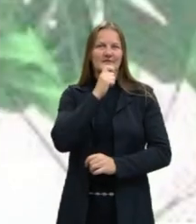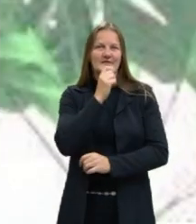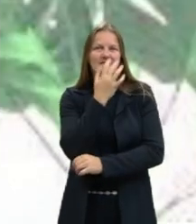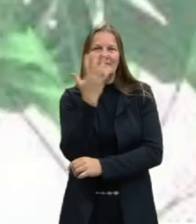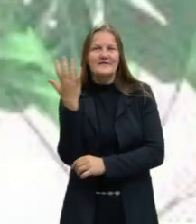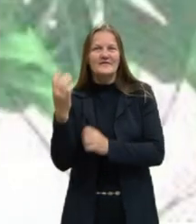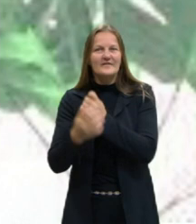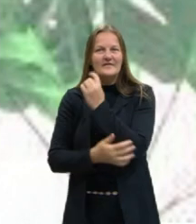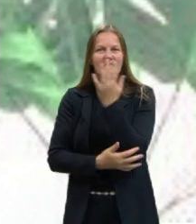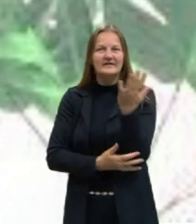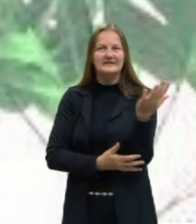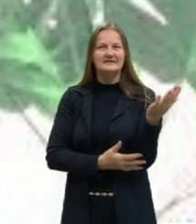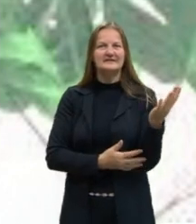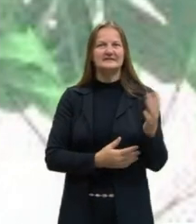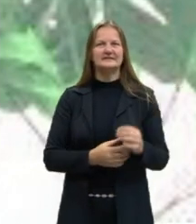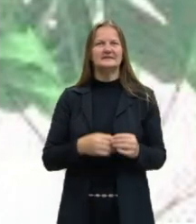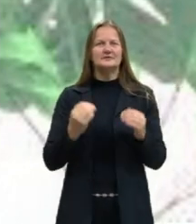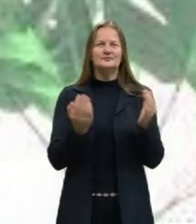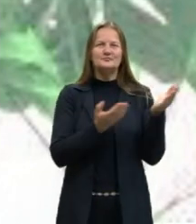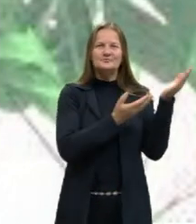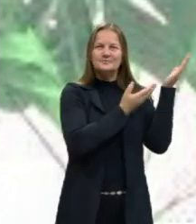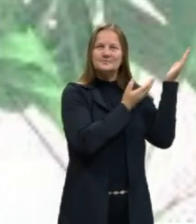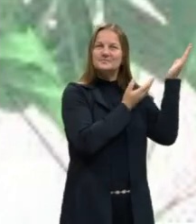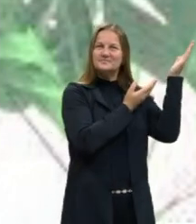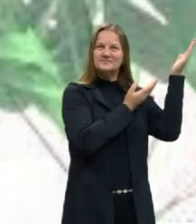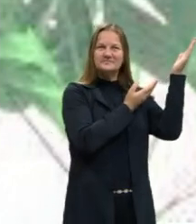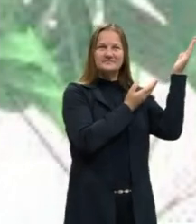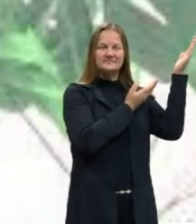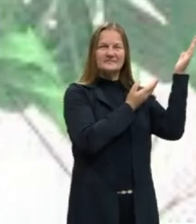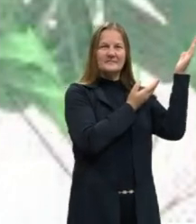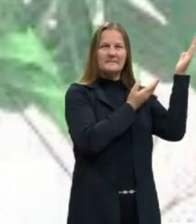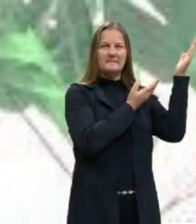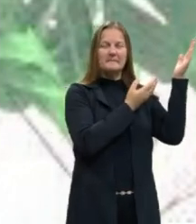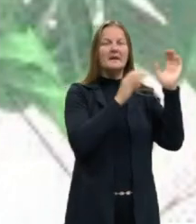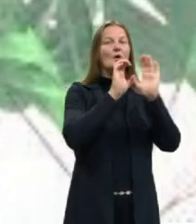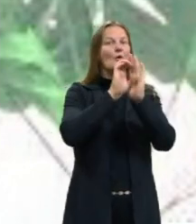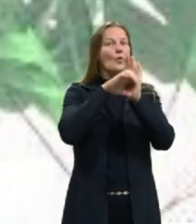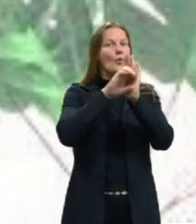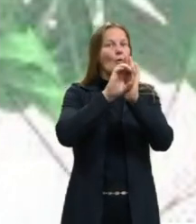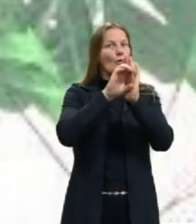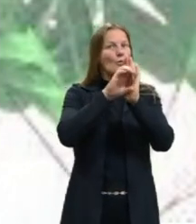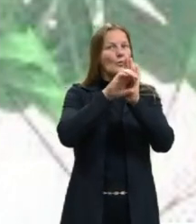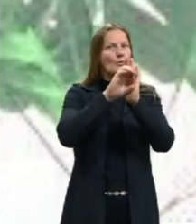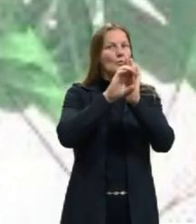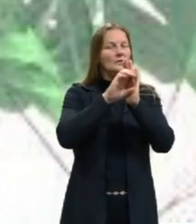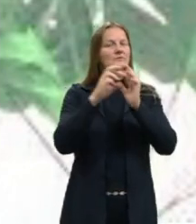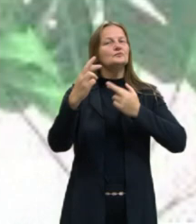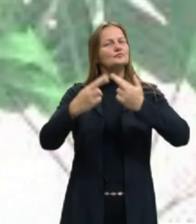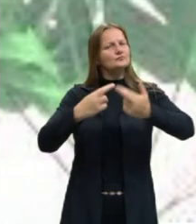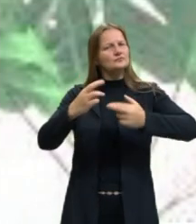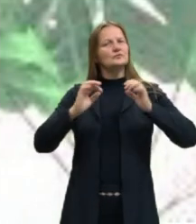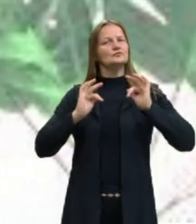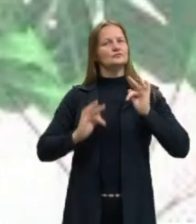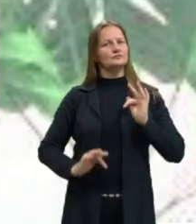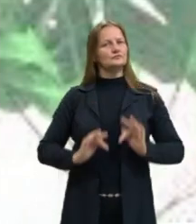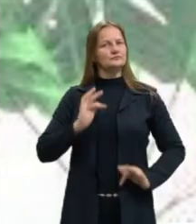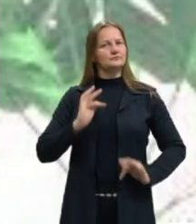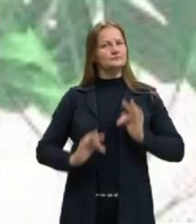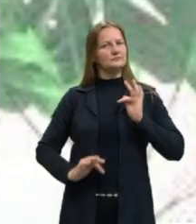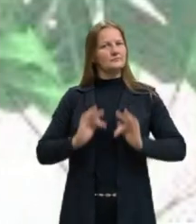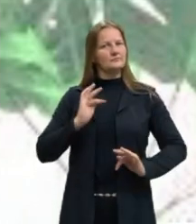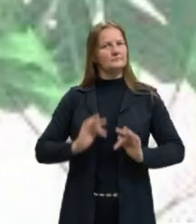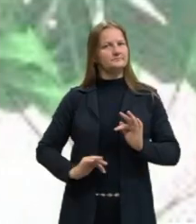Então, vamos focar na aula de hoje nos conceitos relacionados à Fisiologia